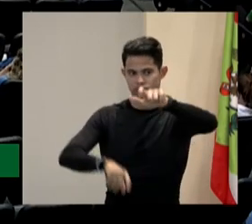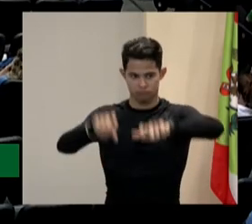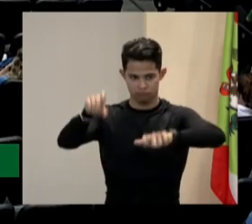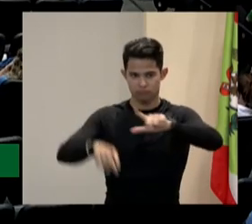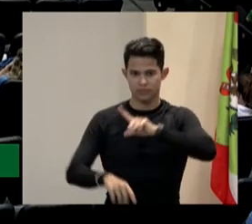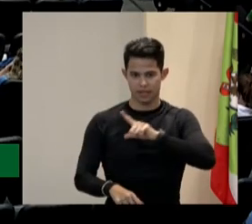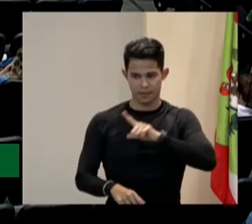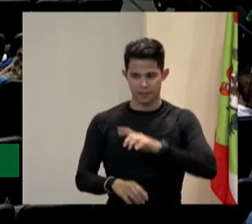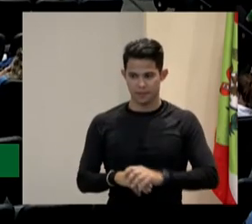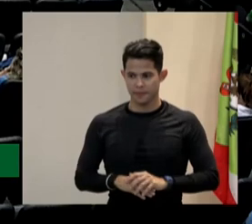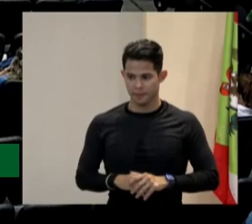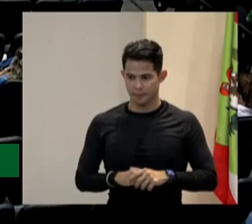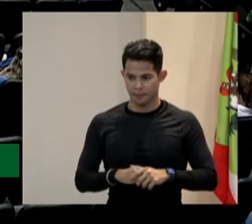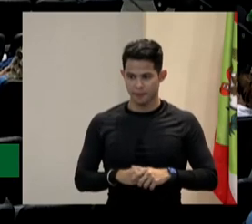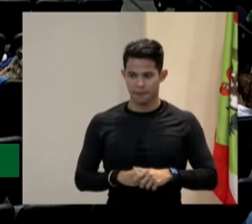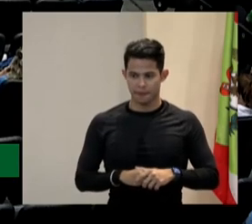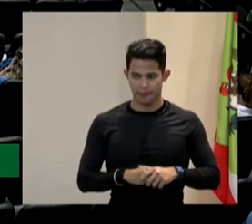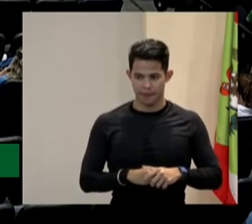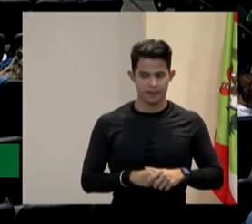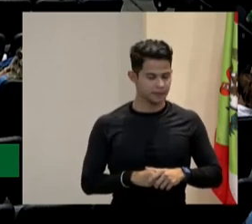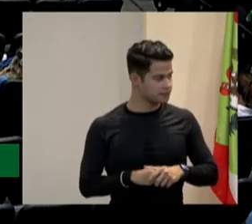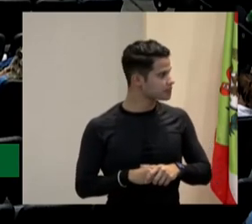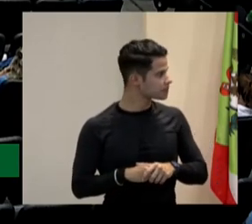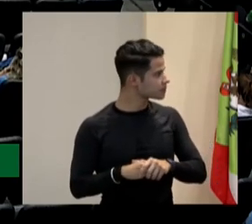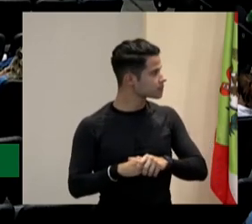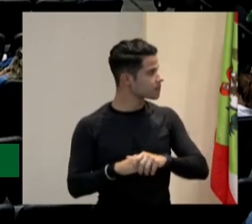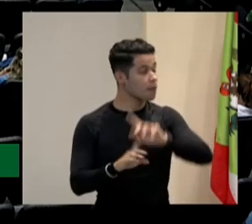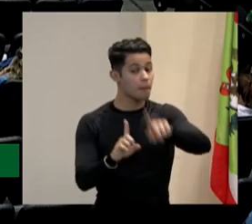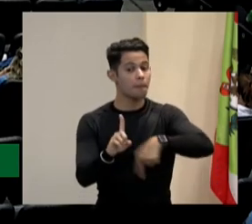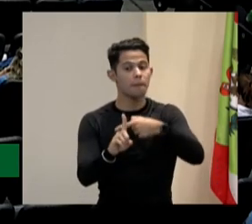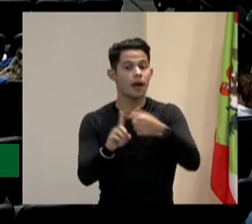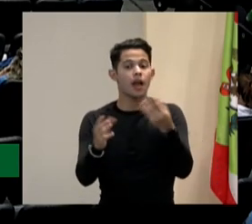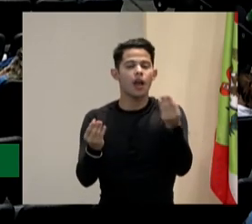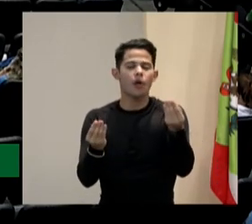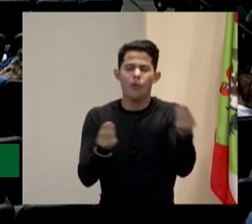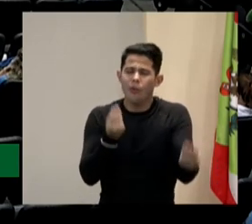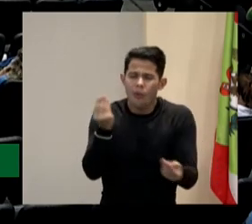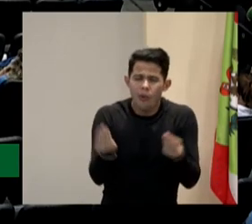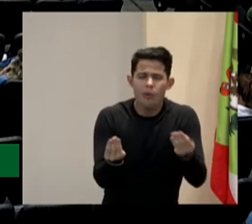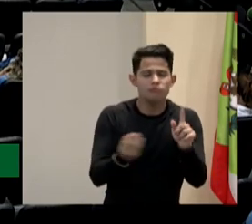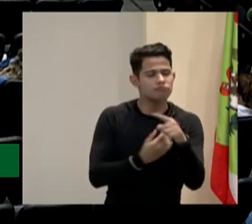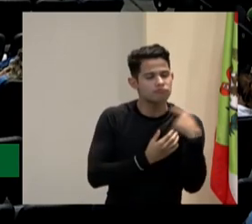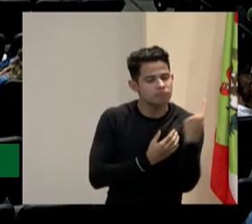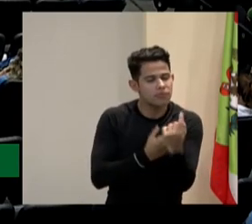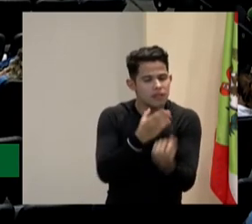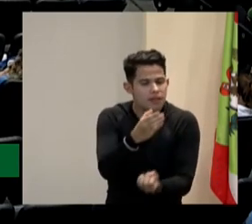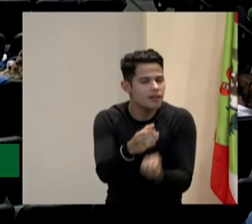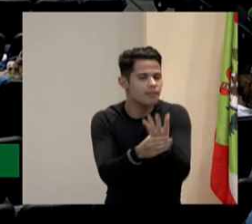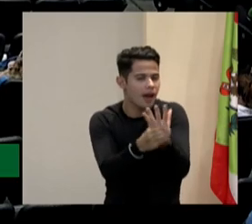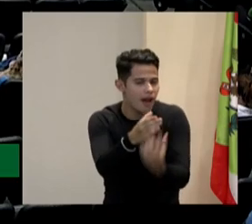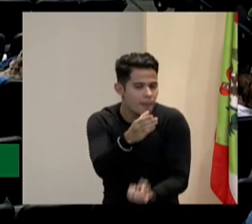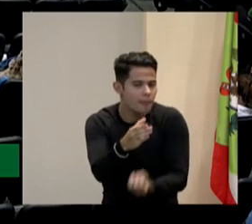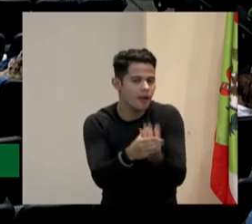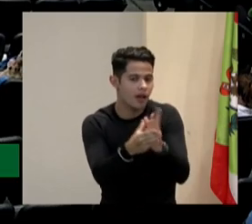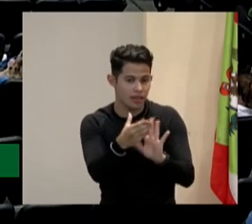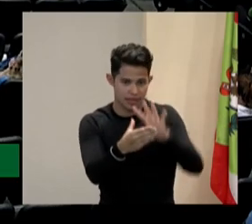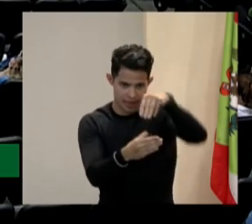E para a gente começar a falar como que a gente implementa, porque a gente precisa começar implementando em uma empresa